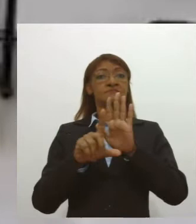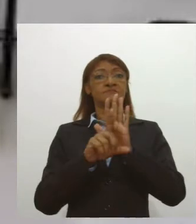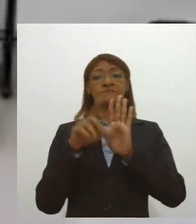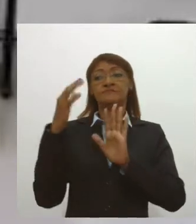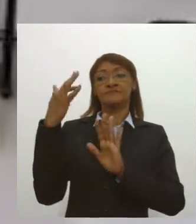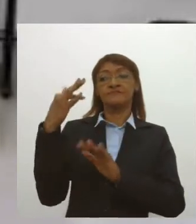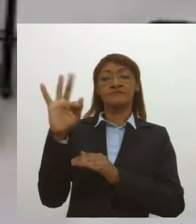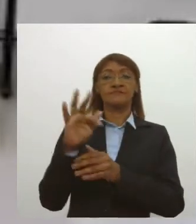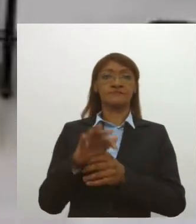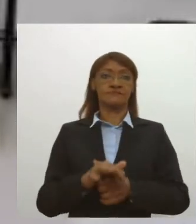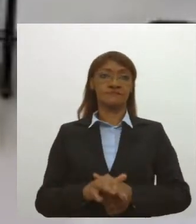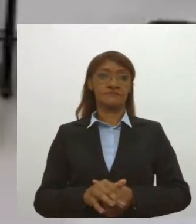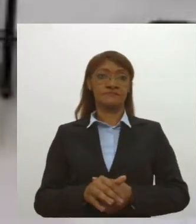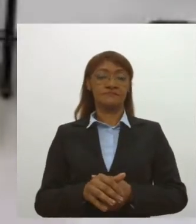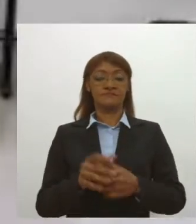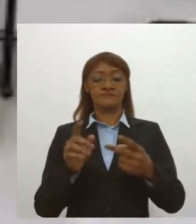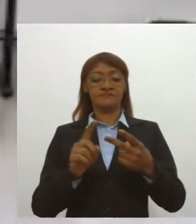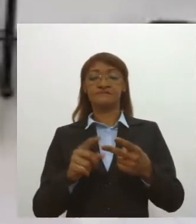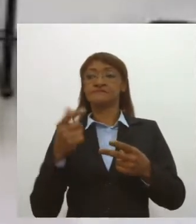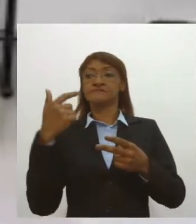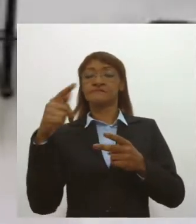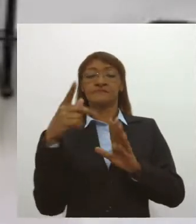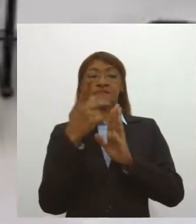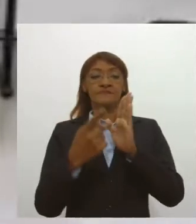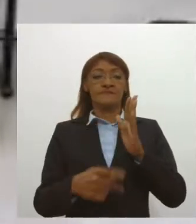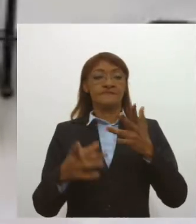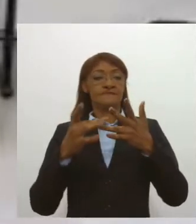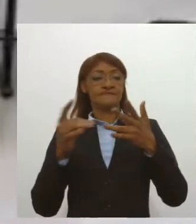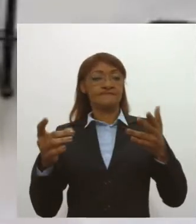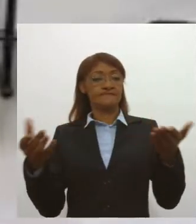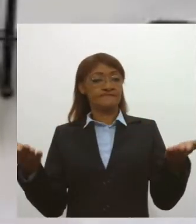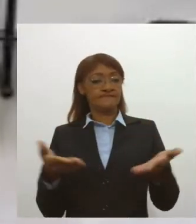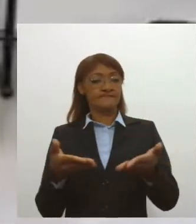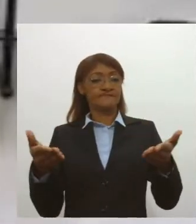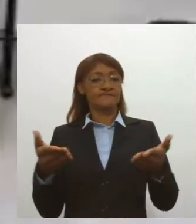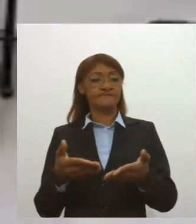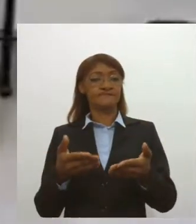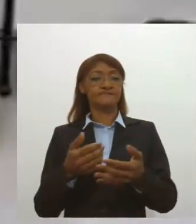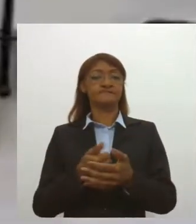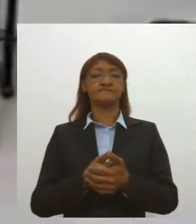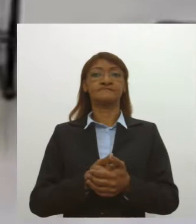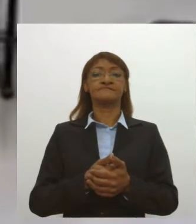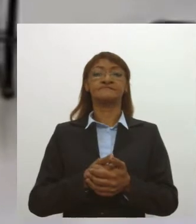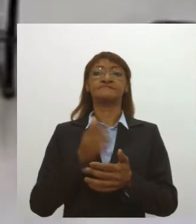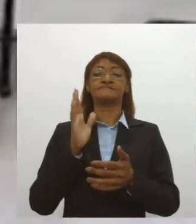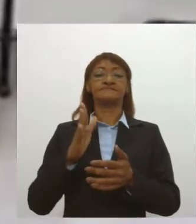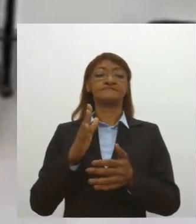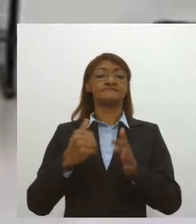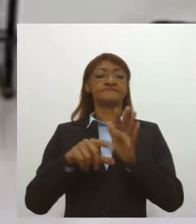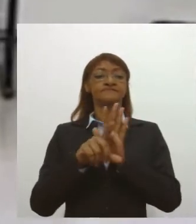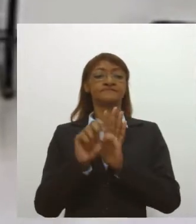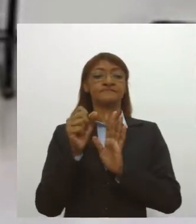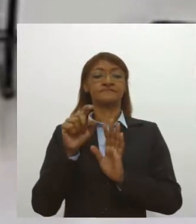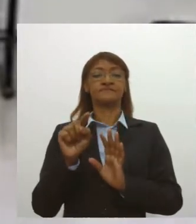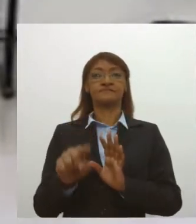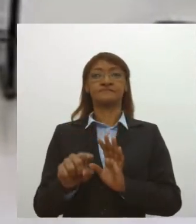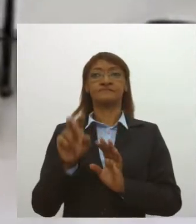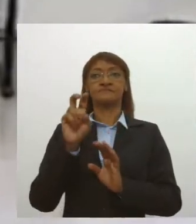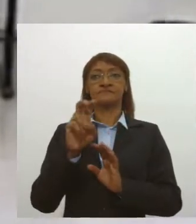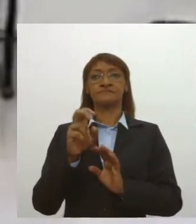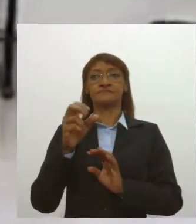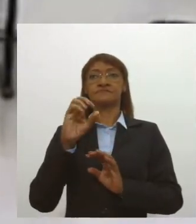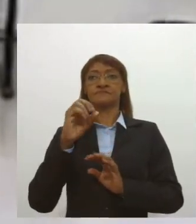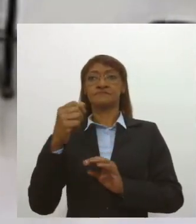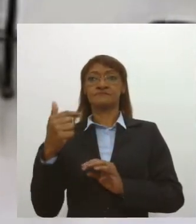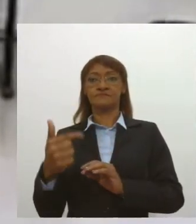Outro projeto que eu gostaria de destacar, que foi aprovado hoje, é o projeto que revoga a Lei 8.502 de 2018.